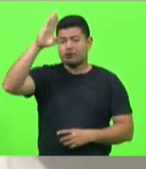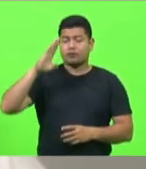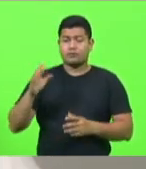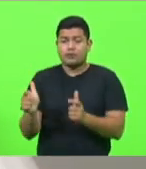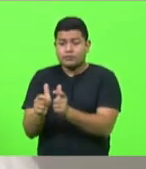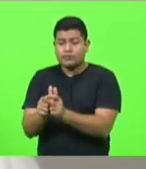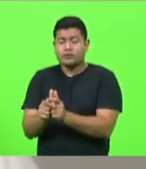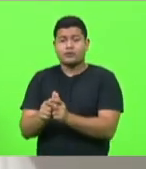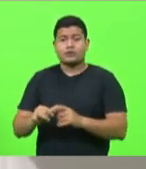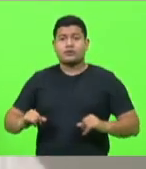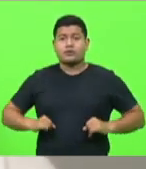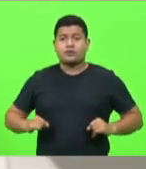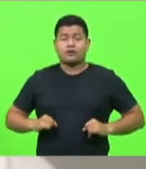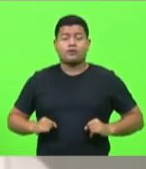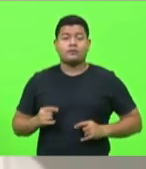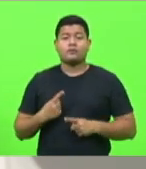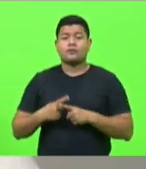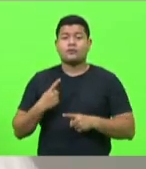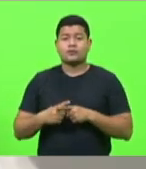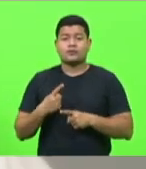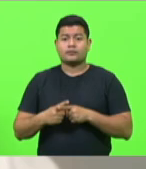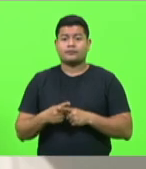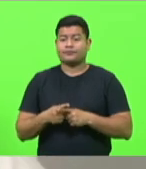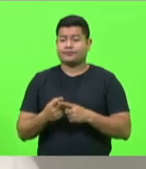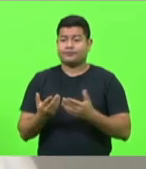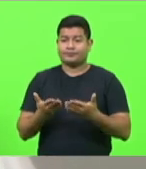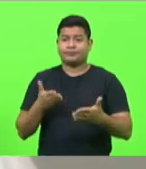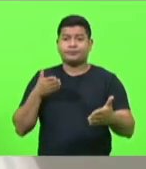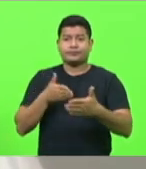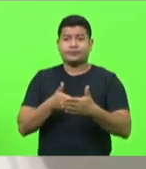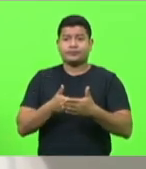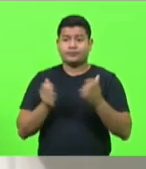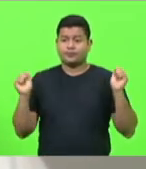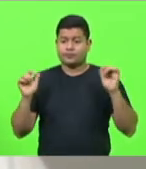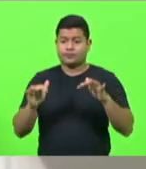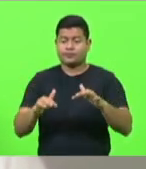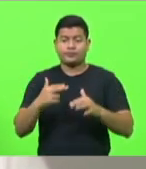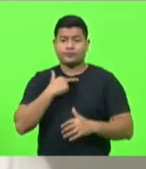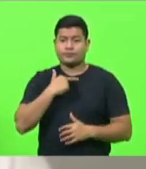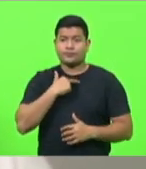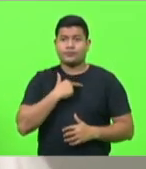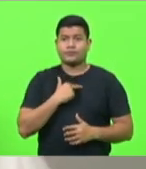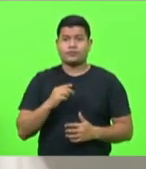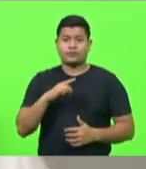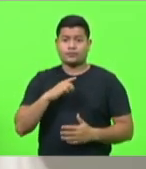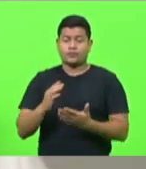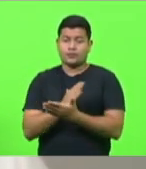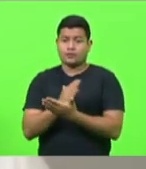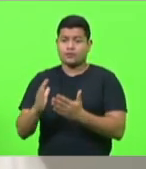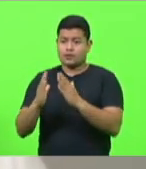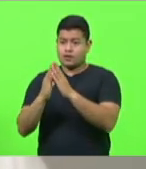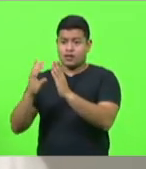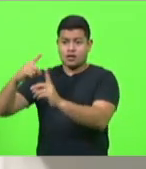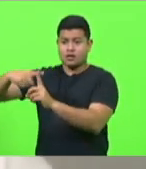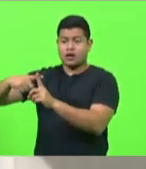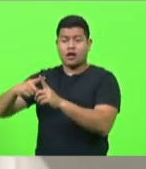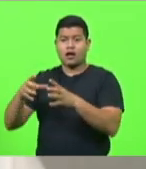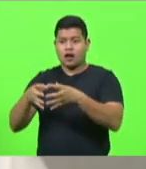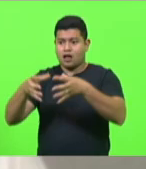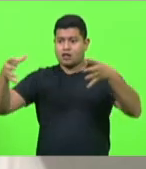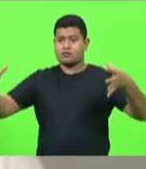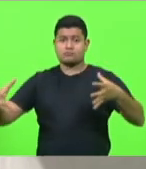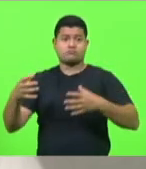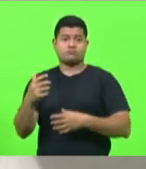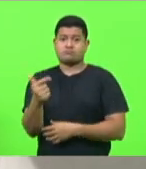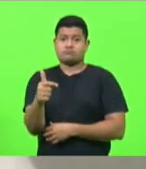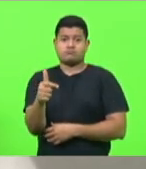sofrem por conta das restrições de ocupação. Tem igreja que não tem o espaço para cumprir com todas